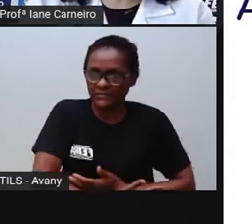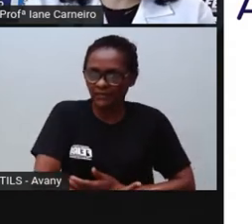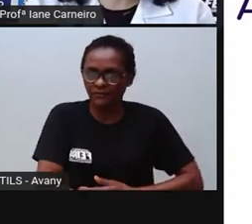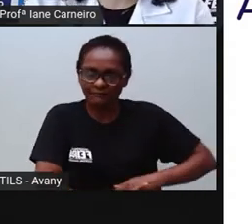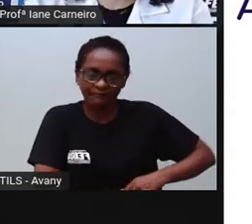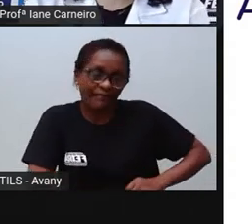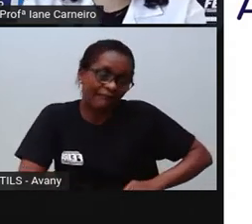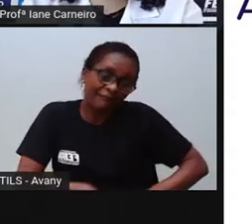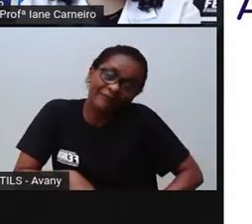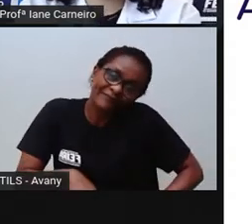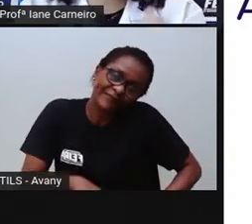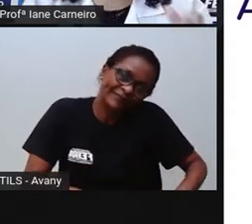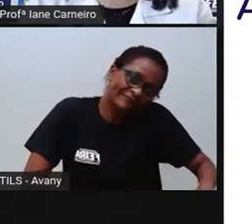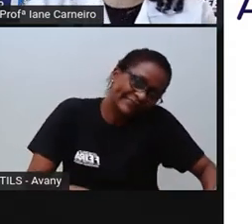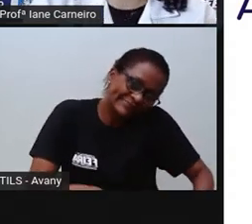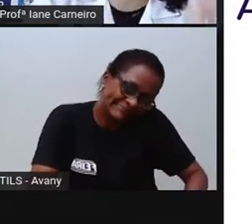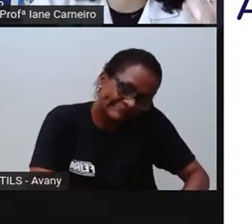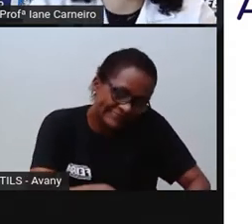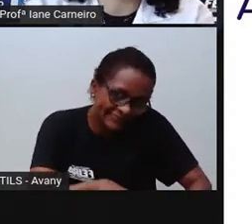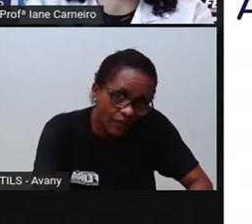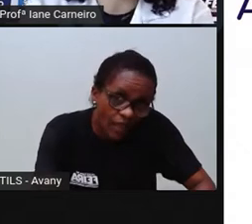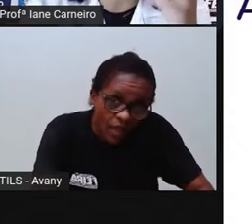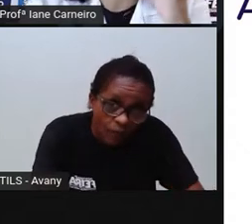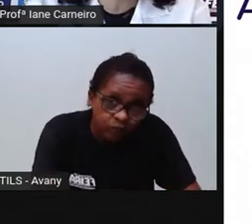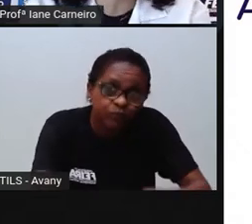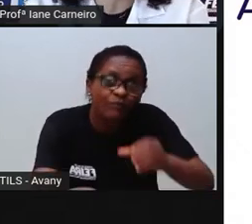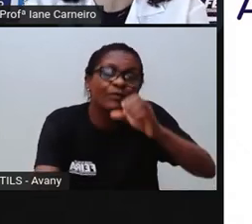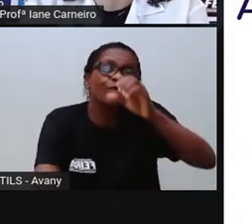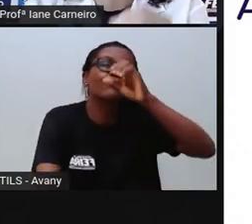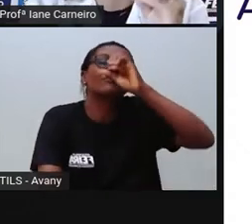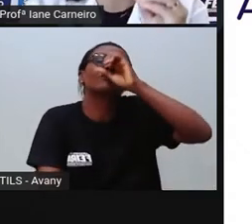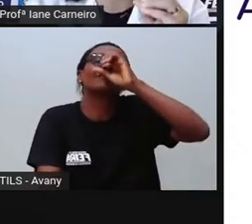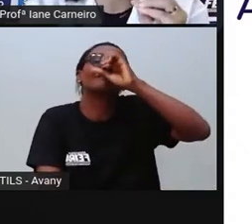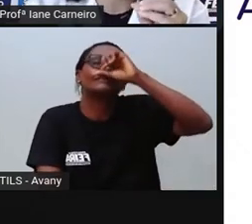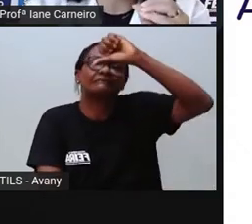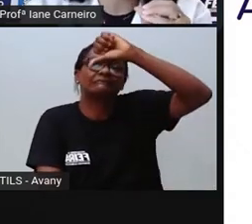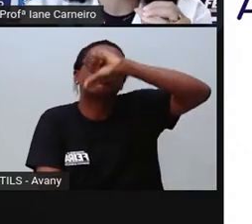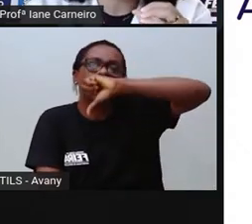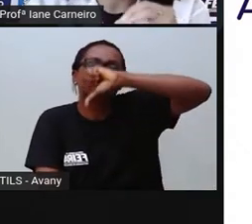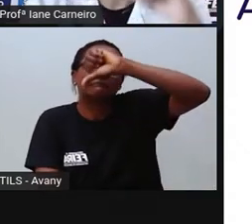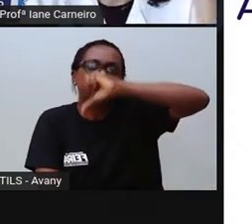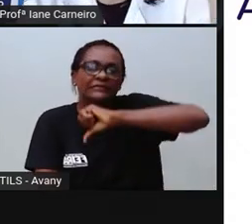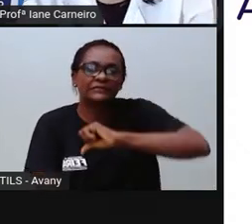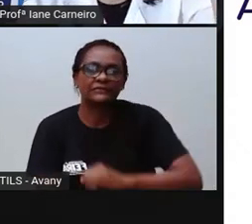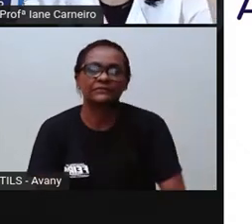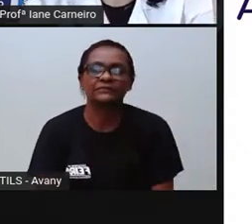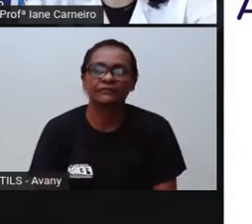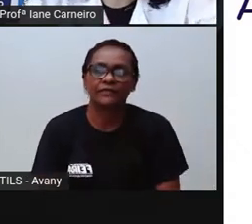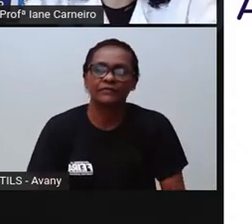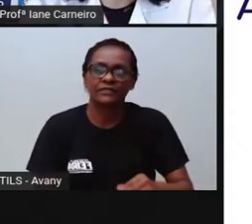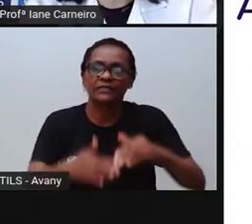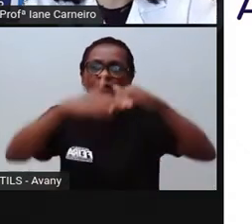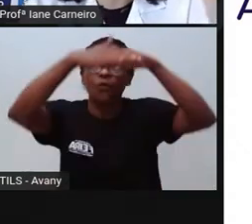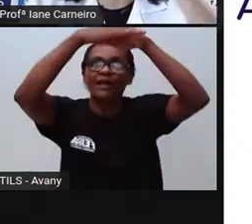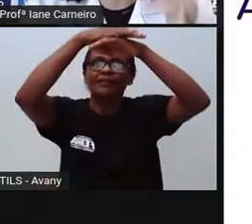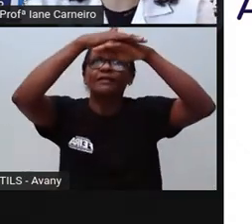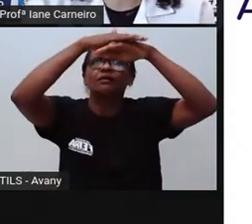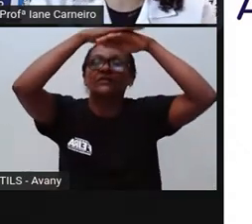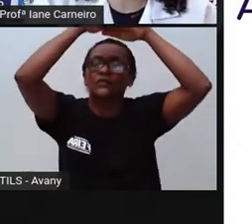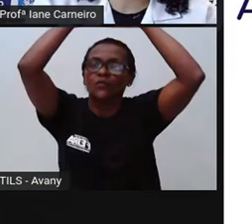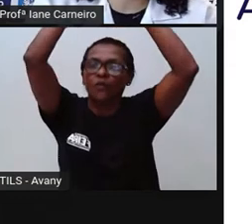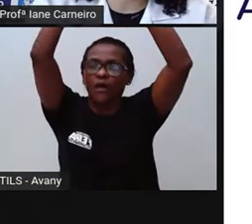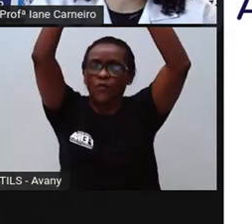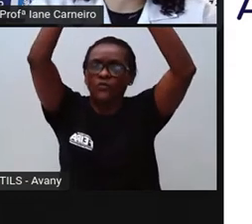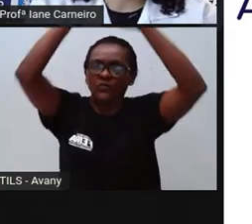né, ele pode, né, encontrar um produto desse e mexer, então é muito perigoso, por isso tem que guardar num local mais alto que a criança